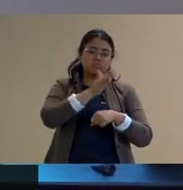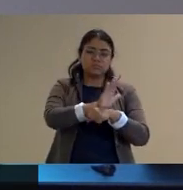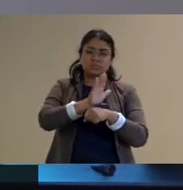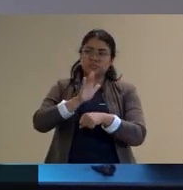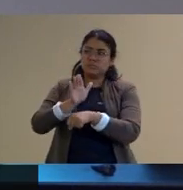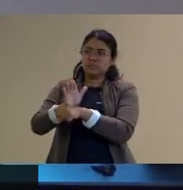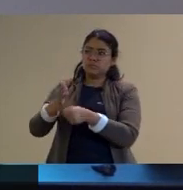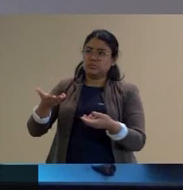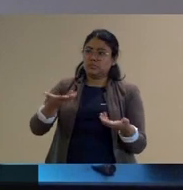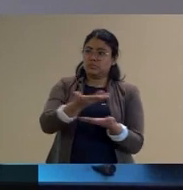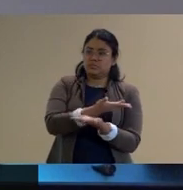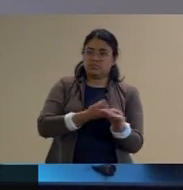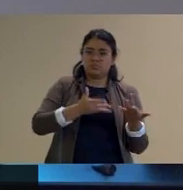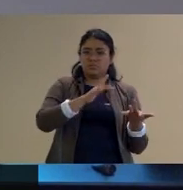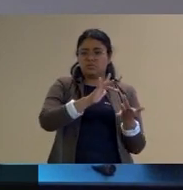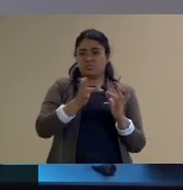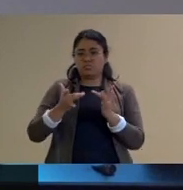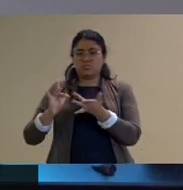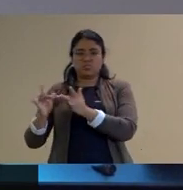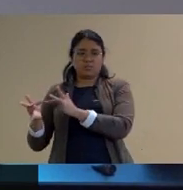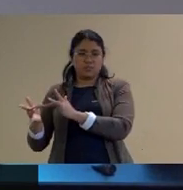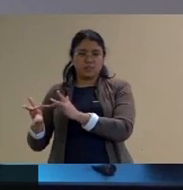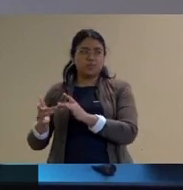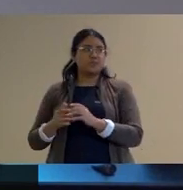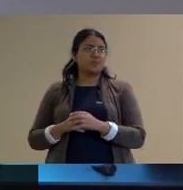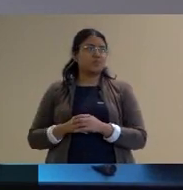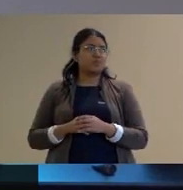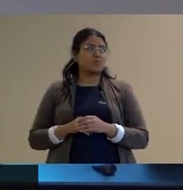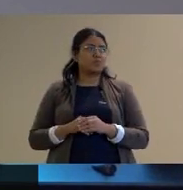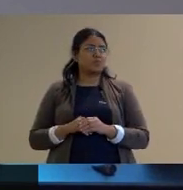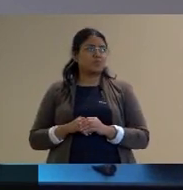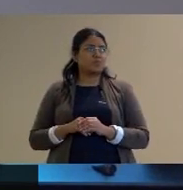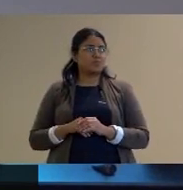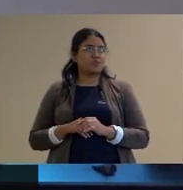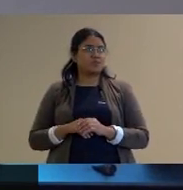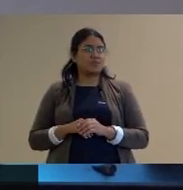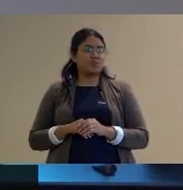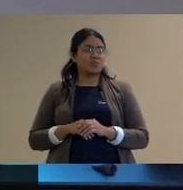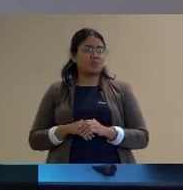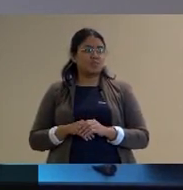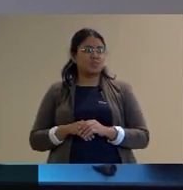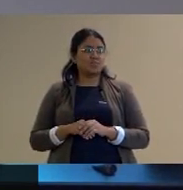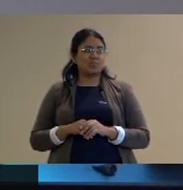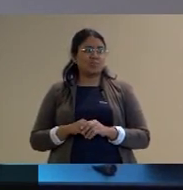possibilidade de criação de intervenção e de criar essas situações de experiência